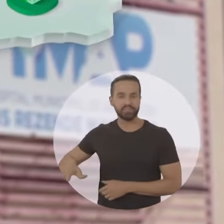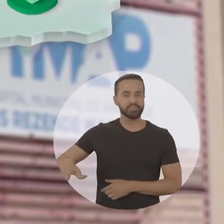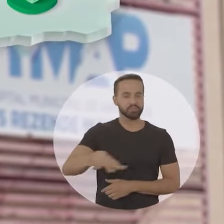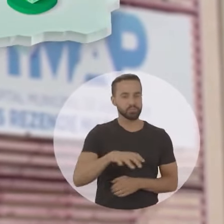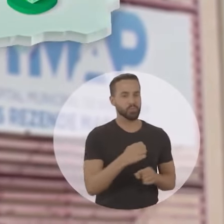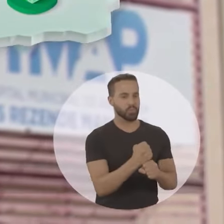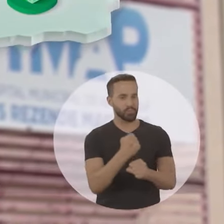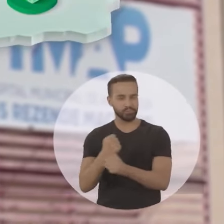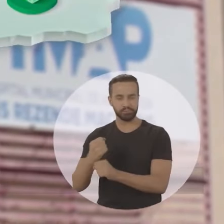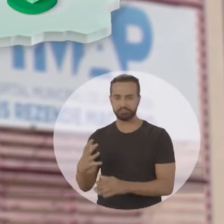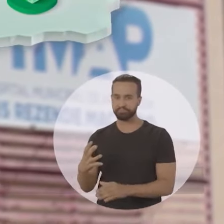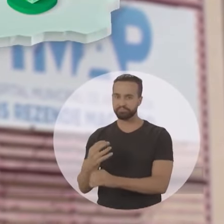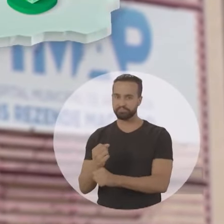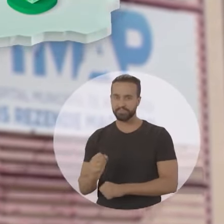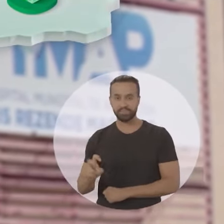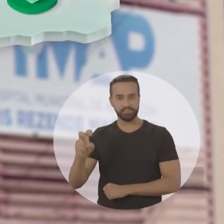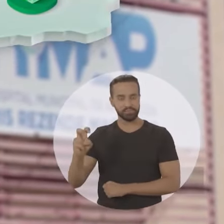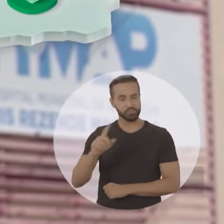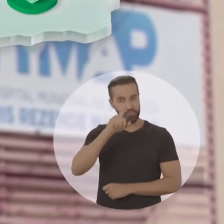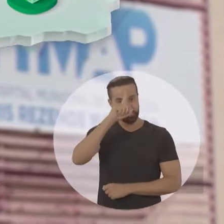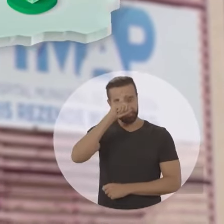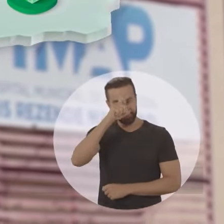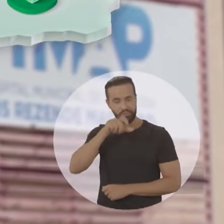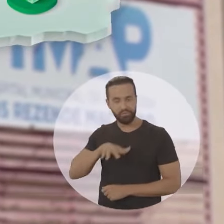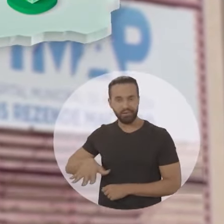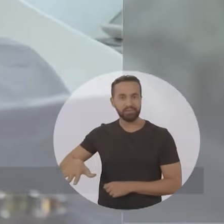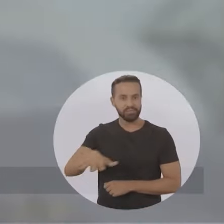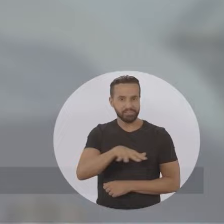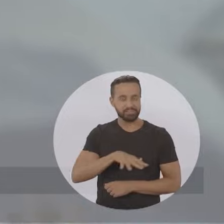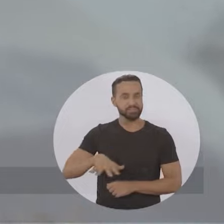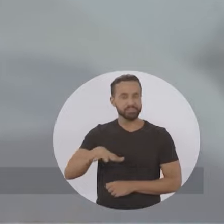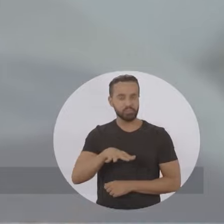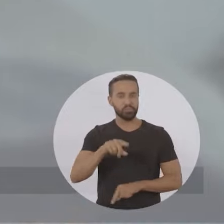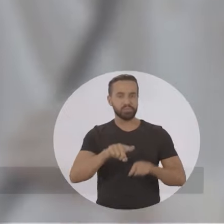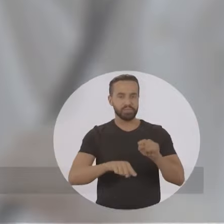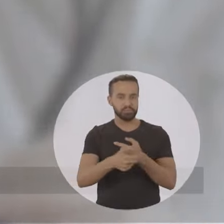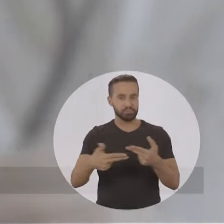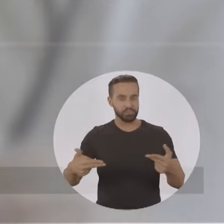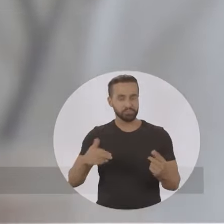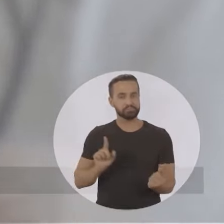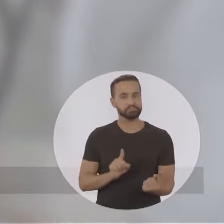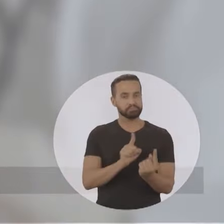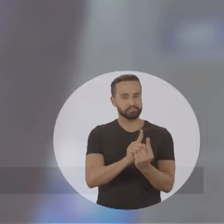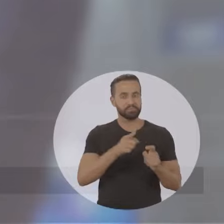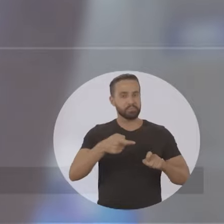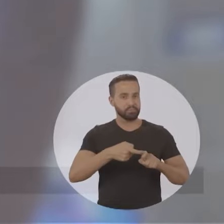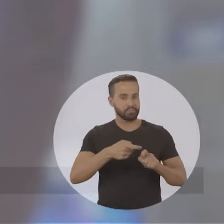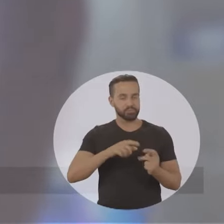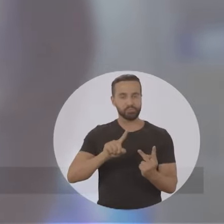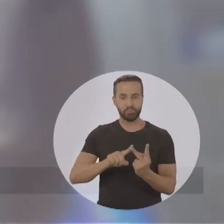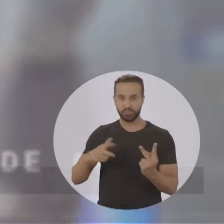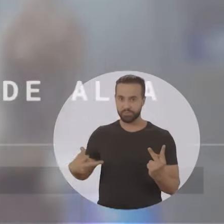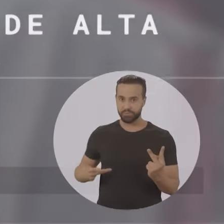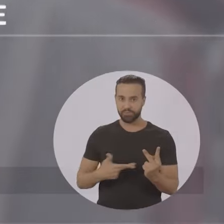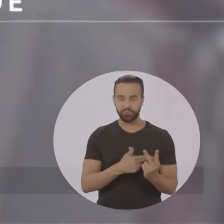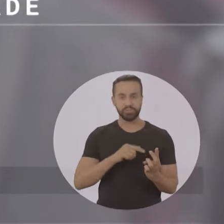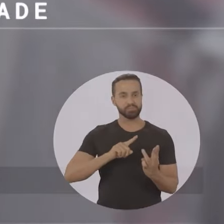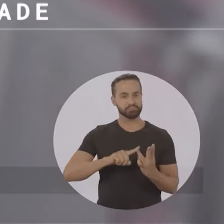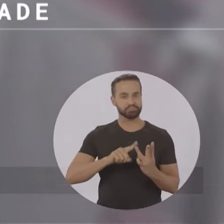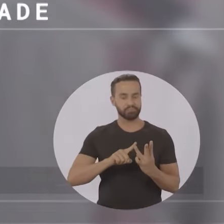construindo cinco complexos hospitalares regionais, que vão ser equipados com clínica, cirurgia,